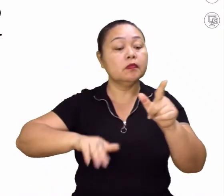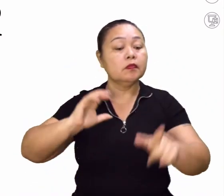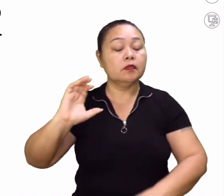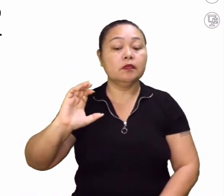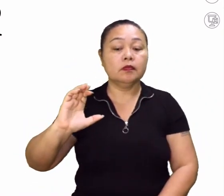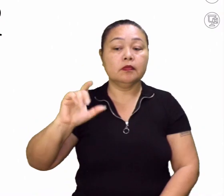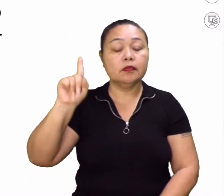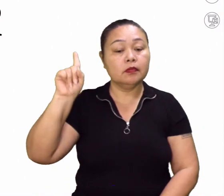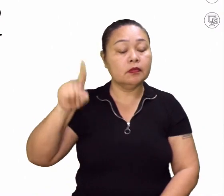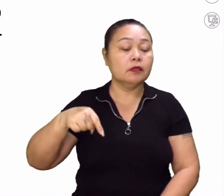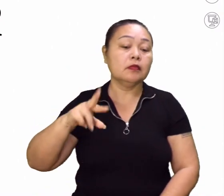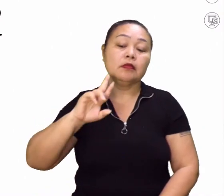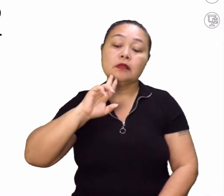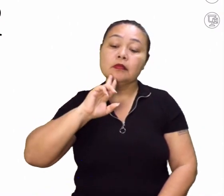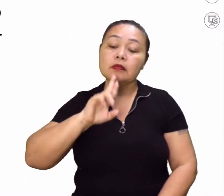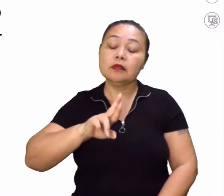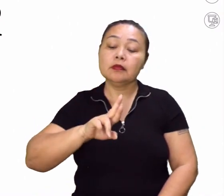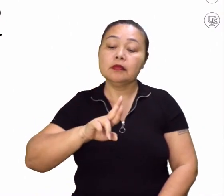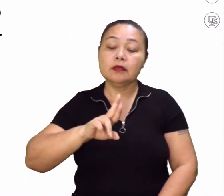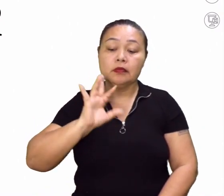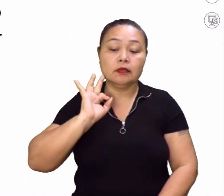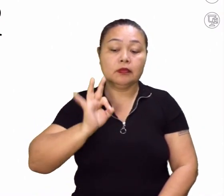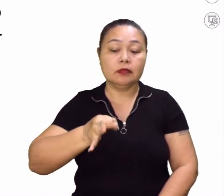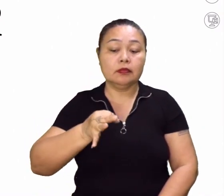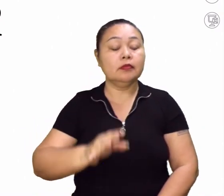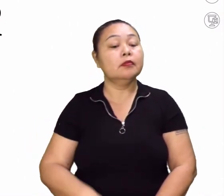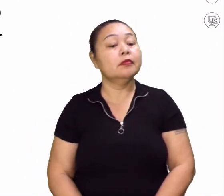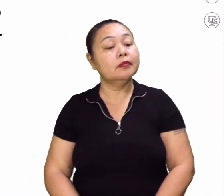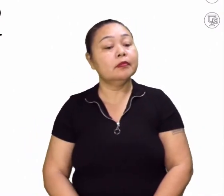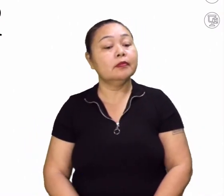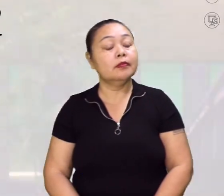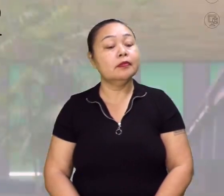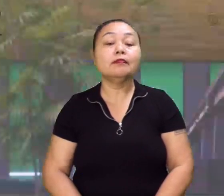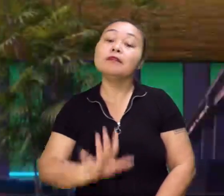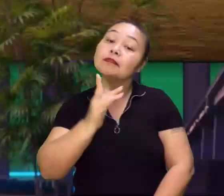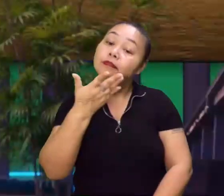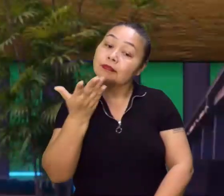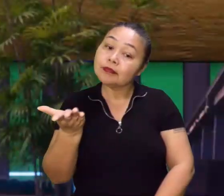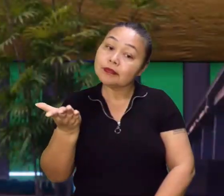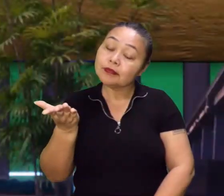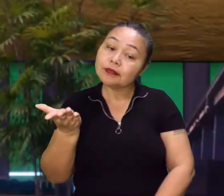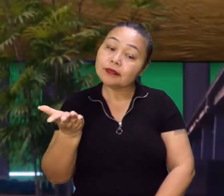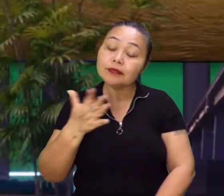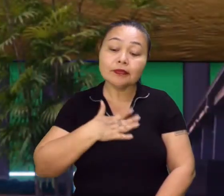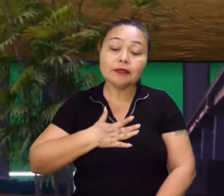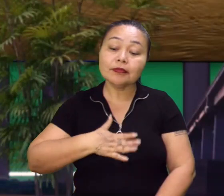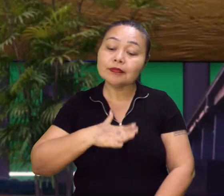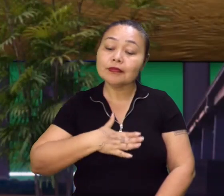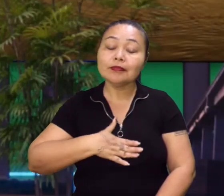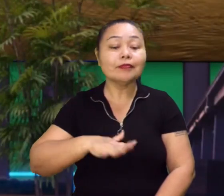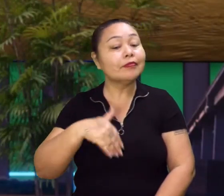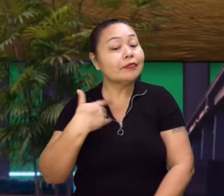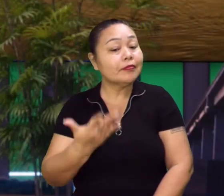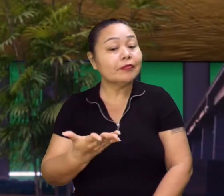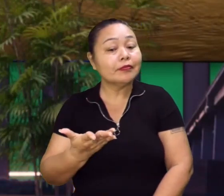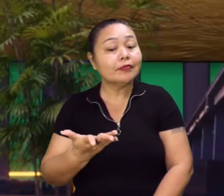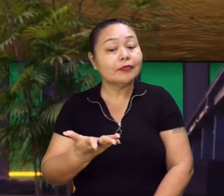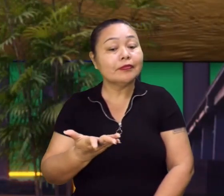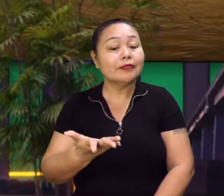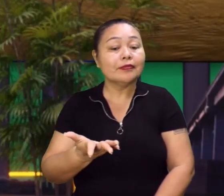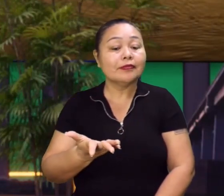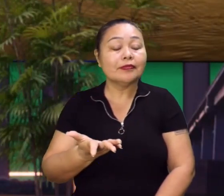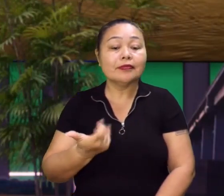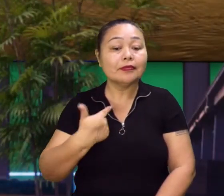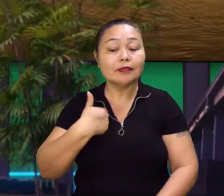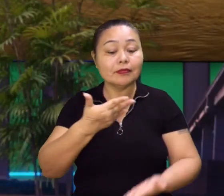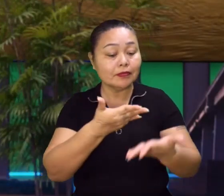C é a questão correta. É isso aí. E aí, Rogério, estava tranquilo? Tranquilo. Tranquilo, né? Tranquilo demais. Deu